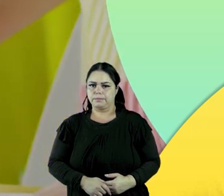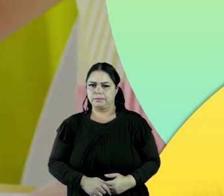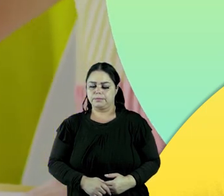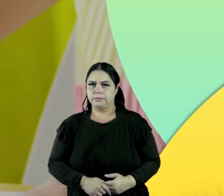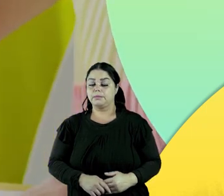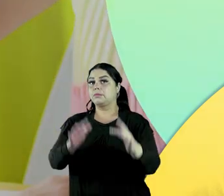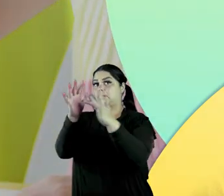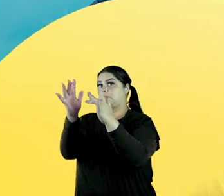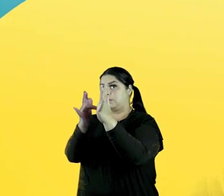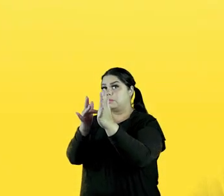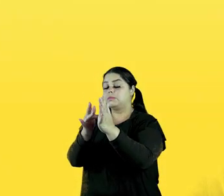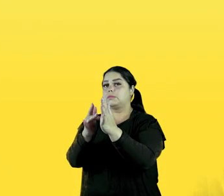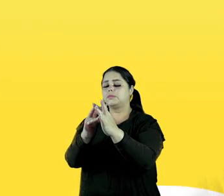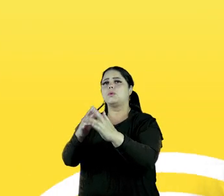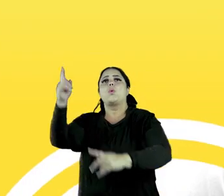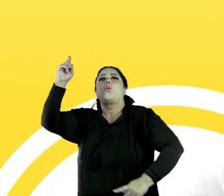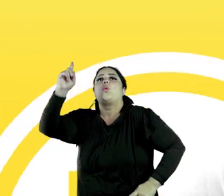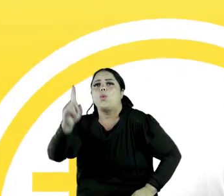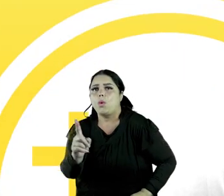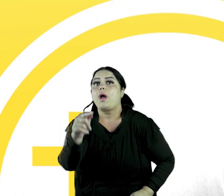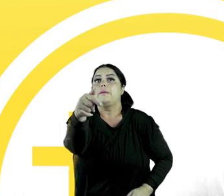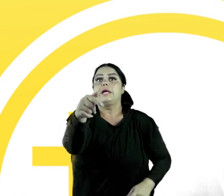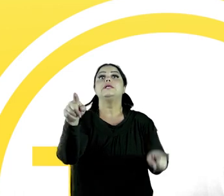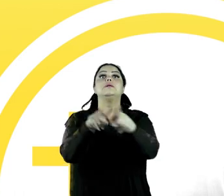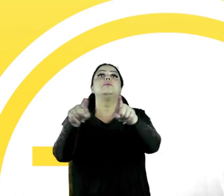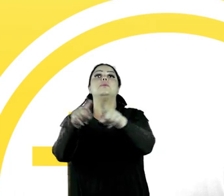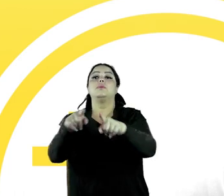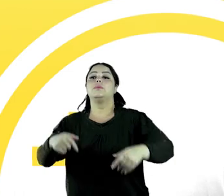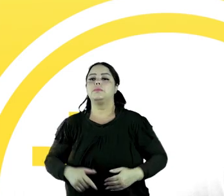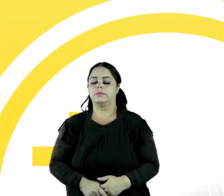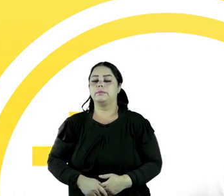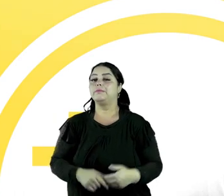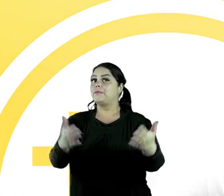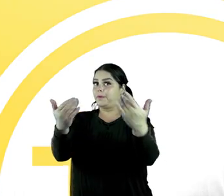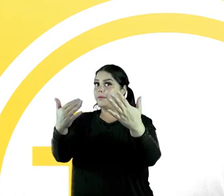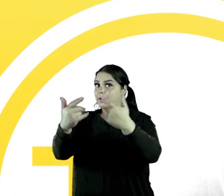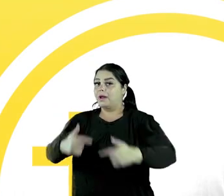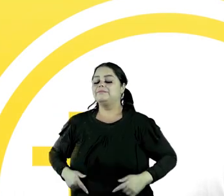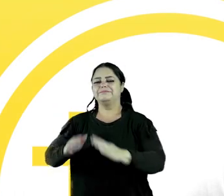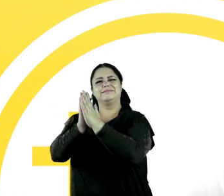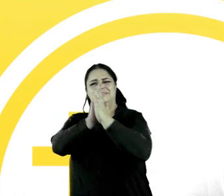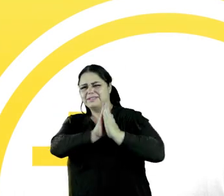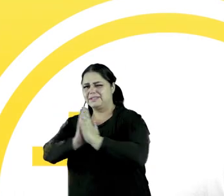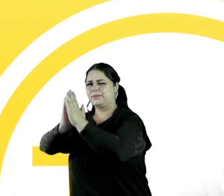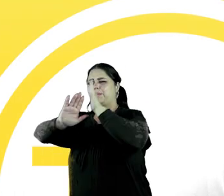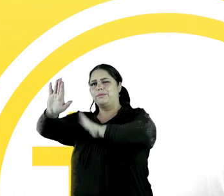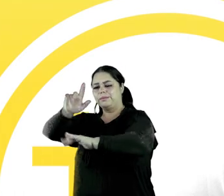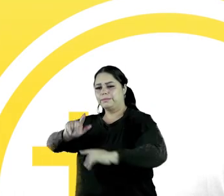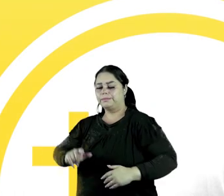Jesus está aqui. Você também está. Então vamos adorar.